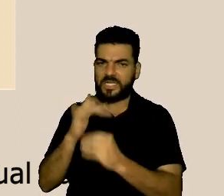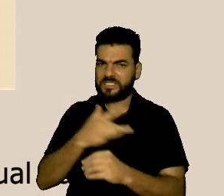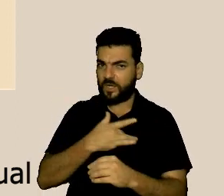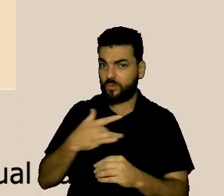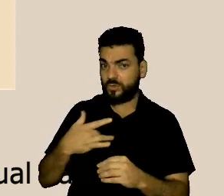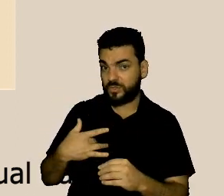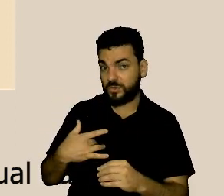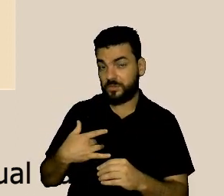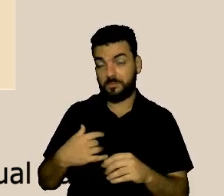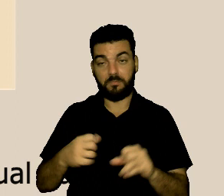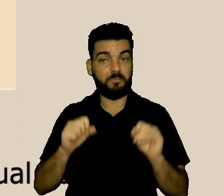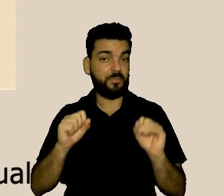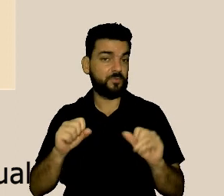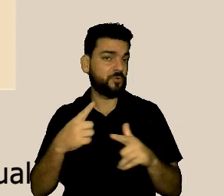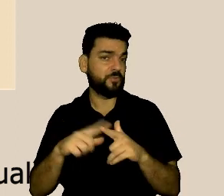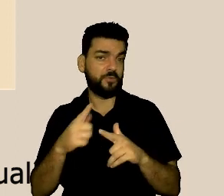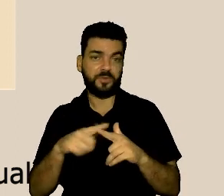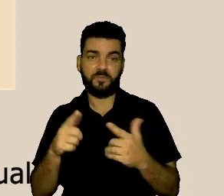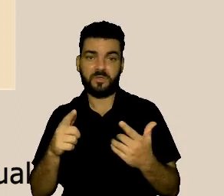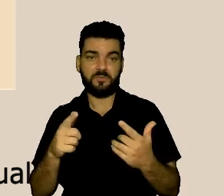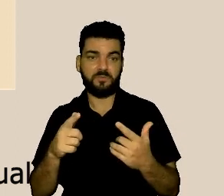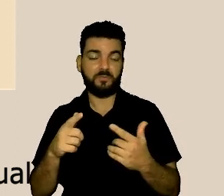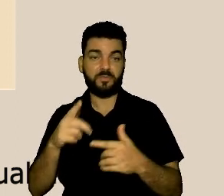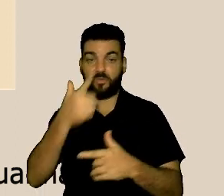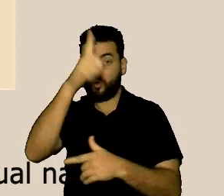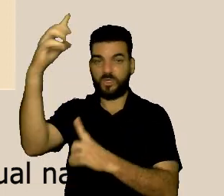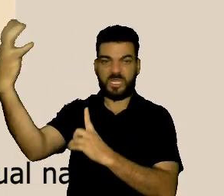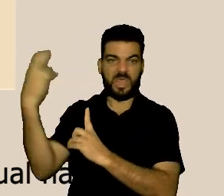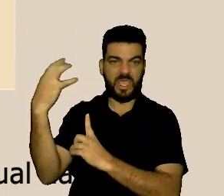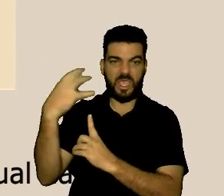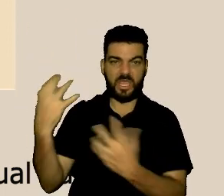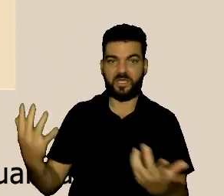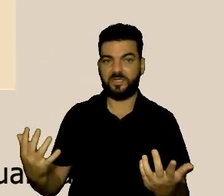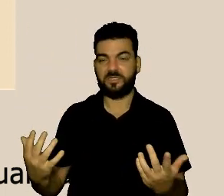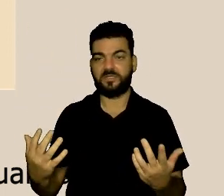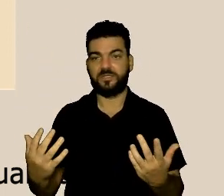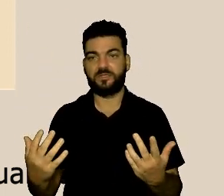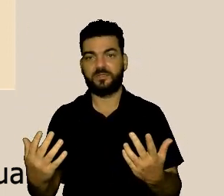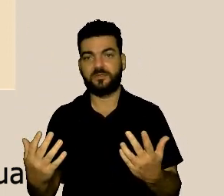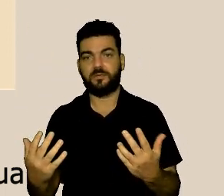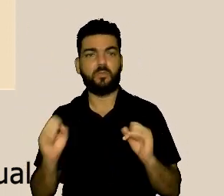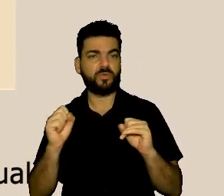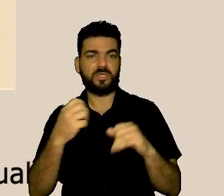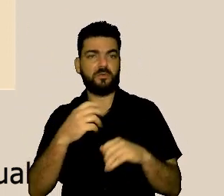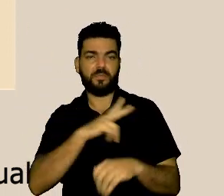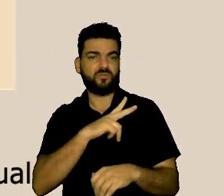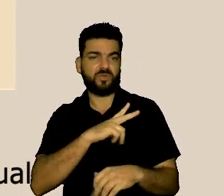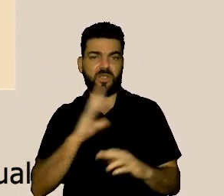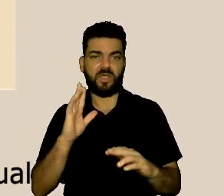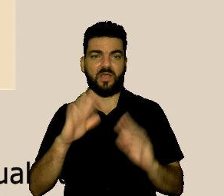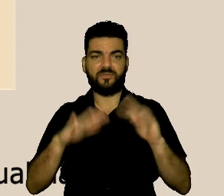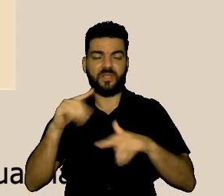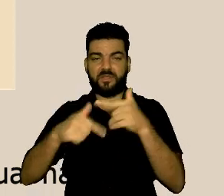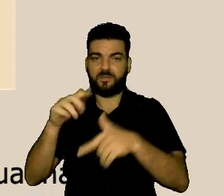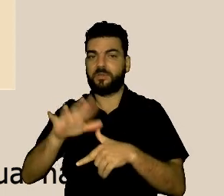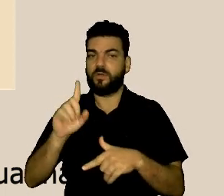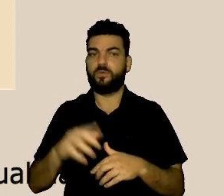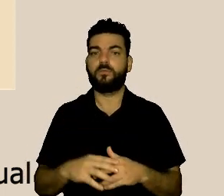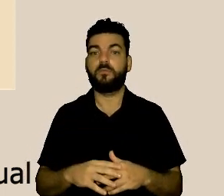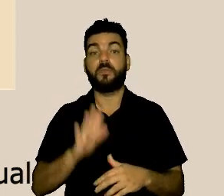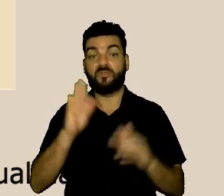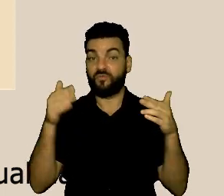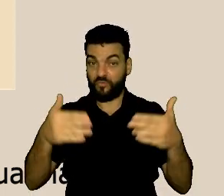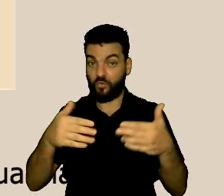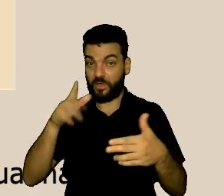pode ser o problema de saúde de terceiros, não precisa necessariamente ser relacionado ao trabalho, mas como aqui o foco